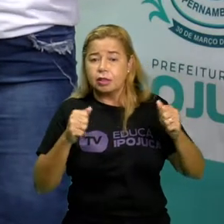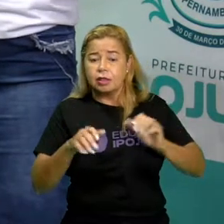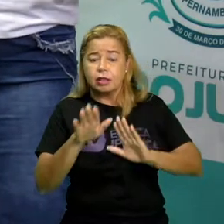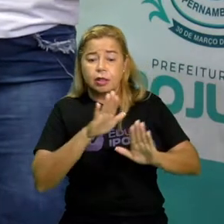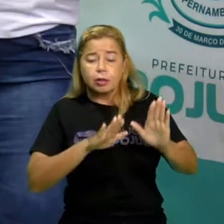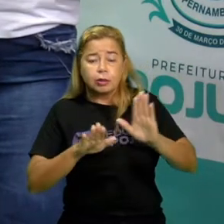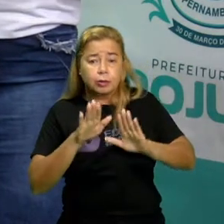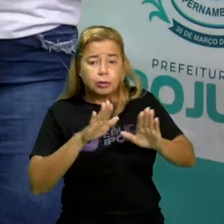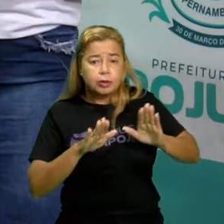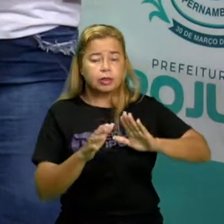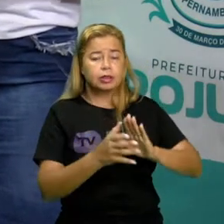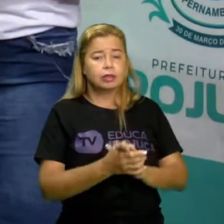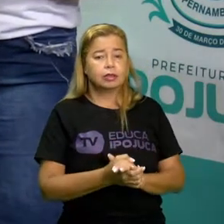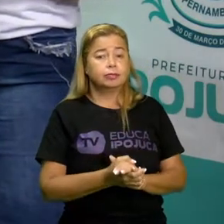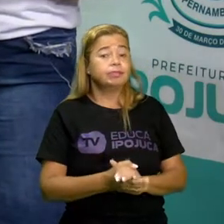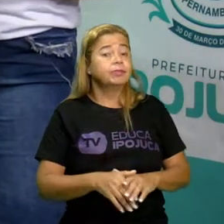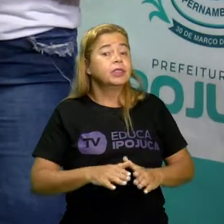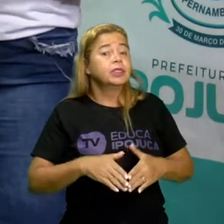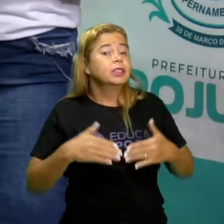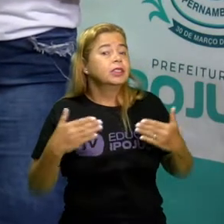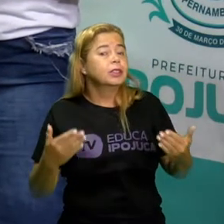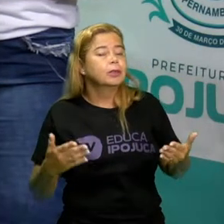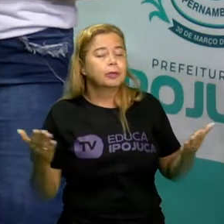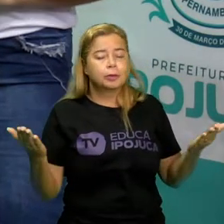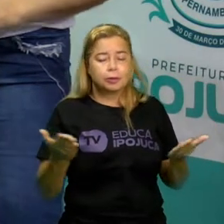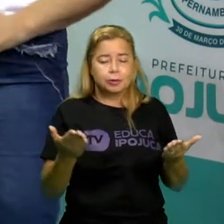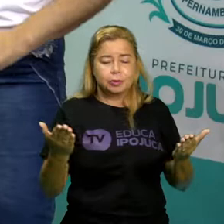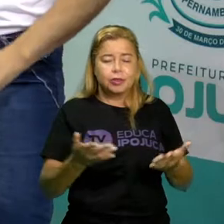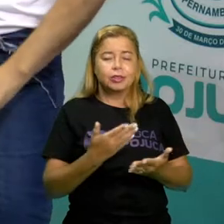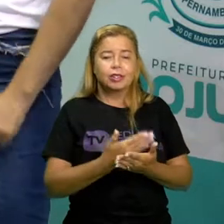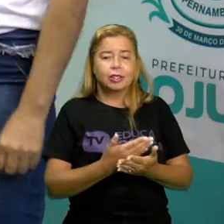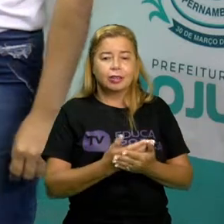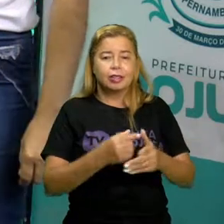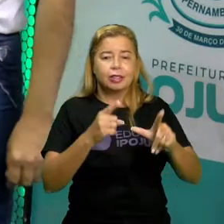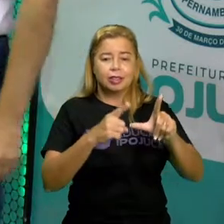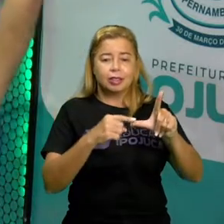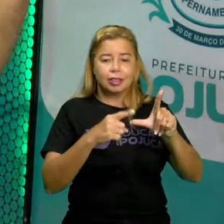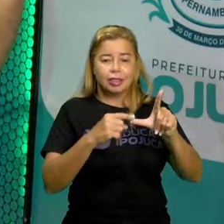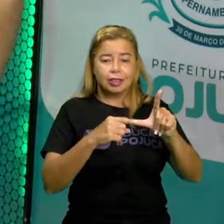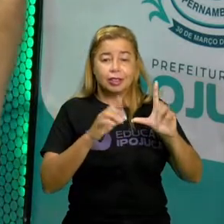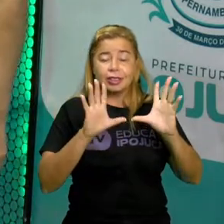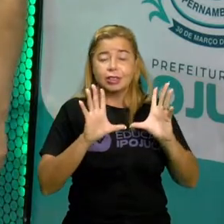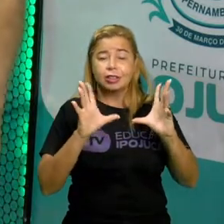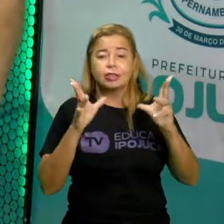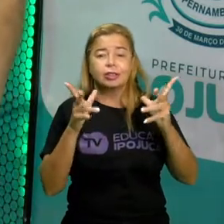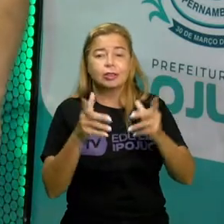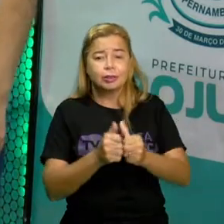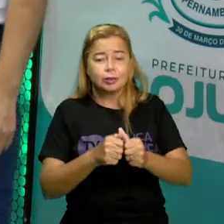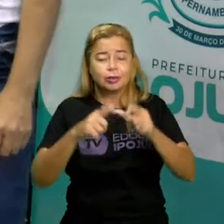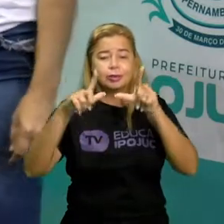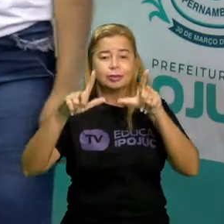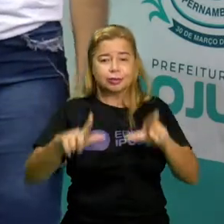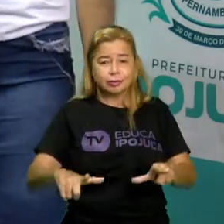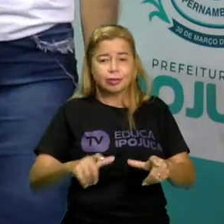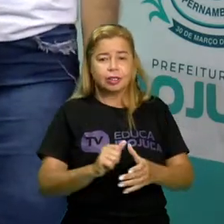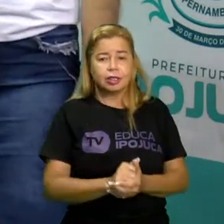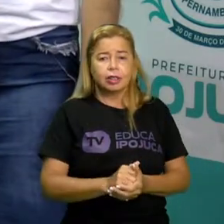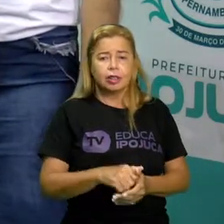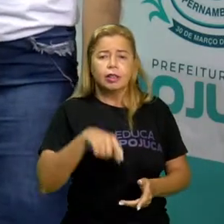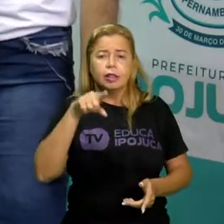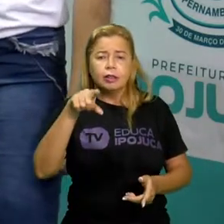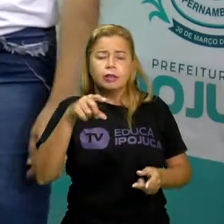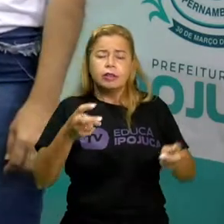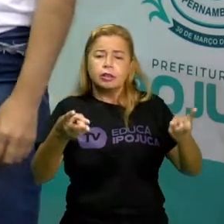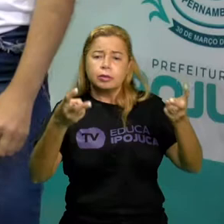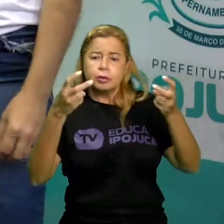de hoje é letras por toda a parte Isso mesmo Vocês observaram quantas letras temos aqui nesse